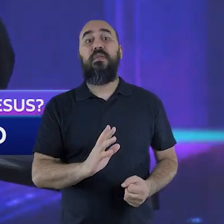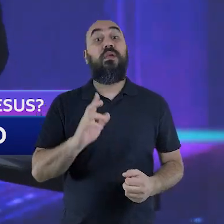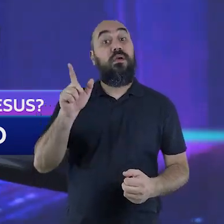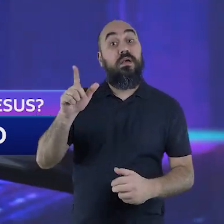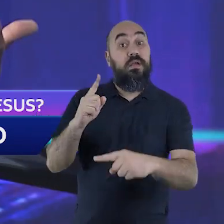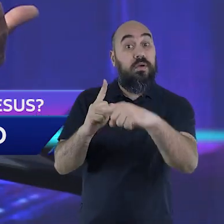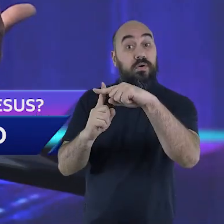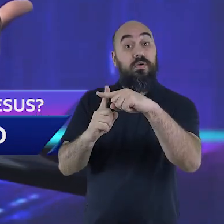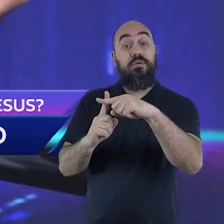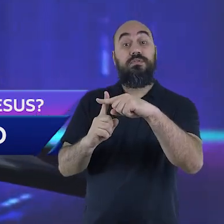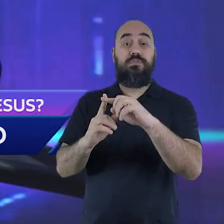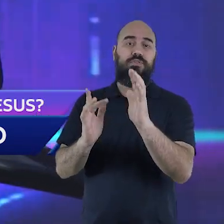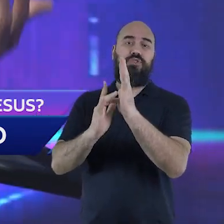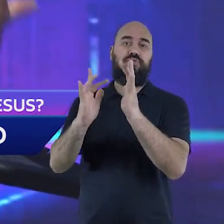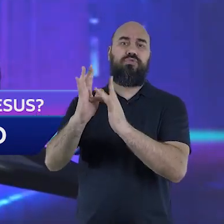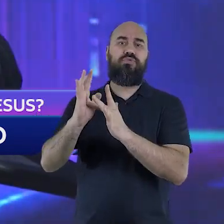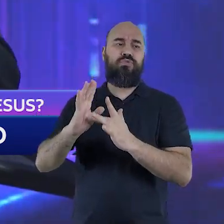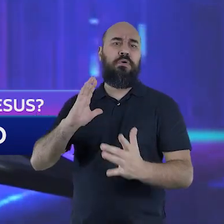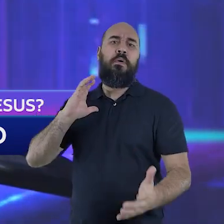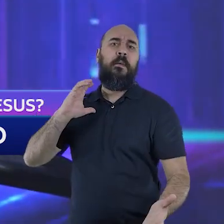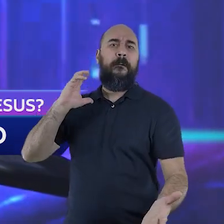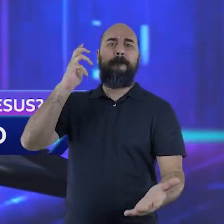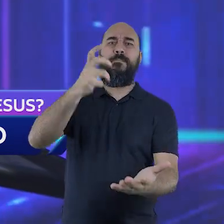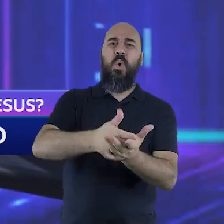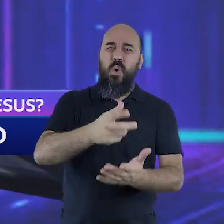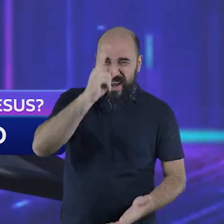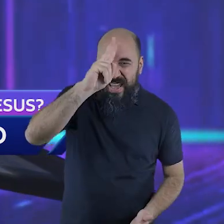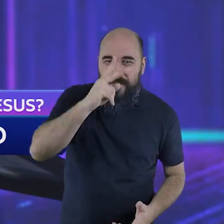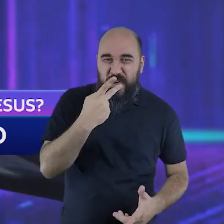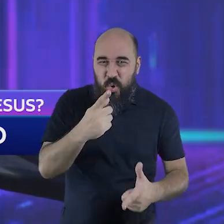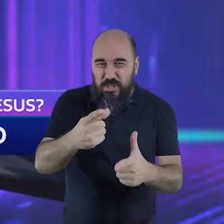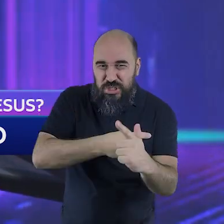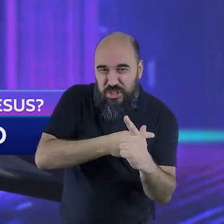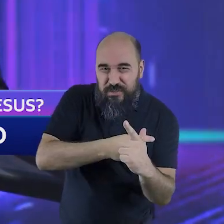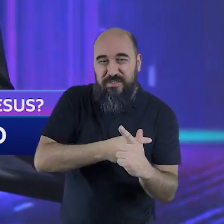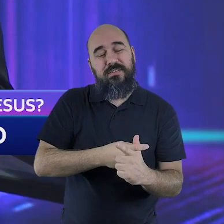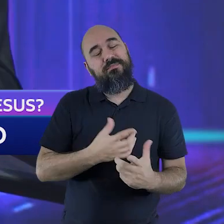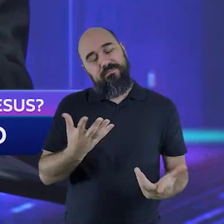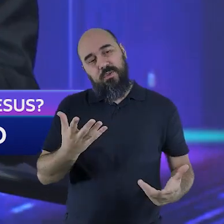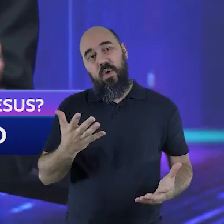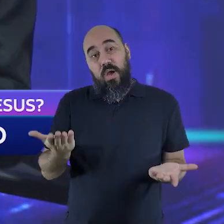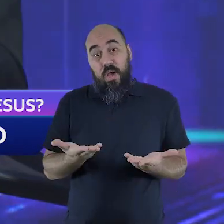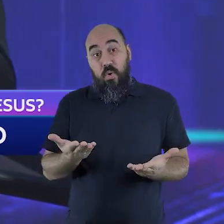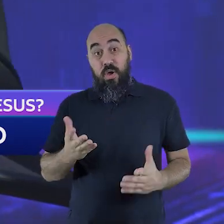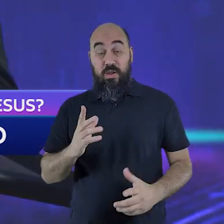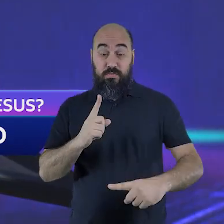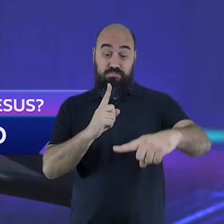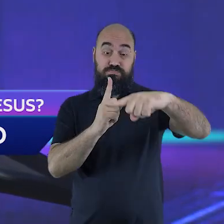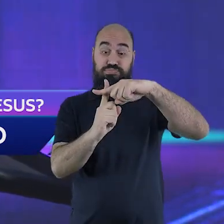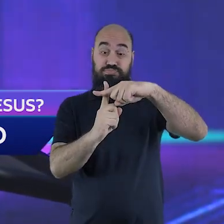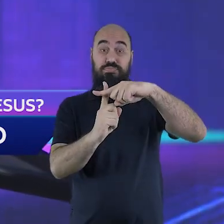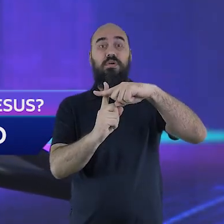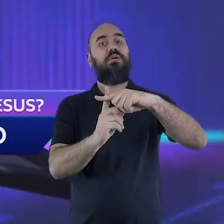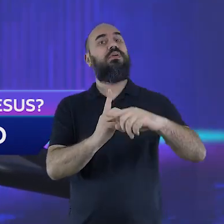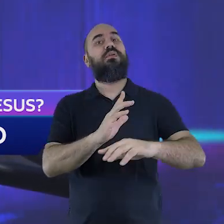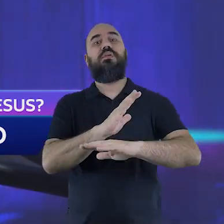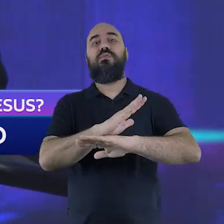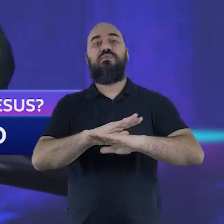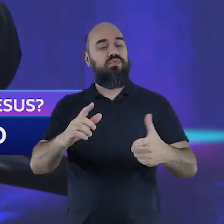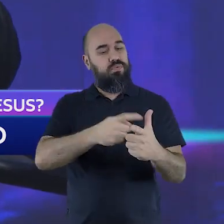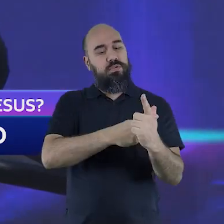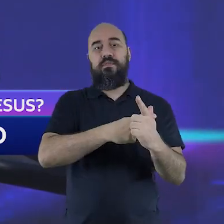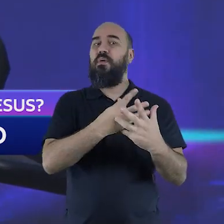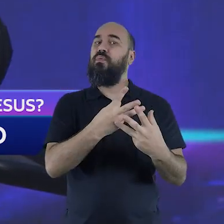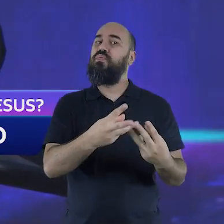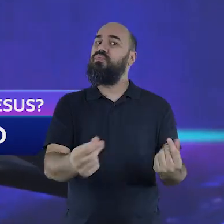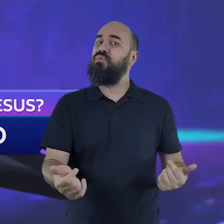completa penalidade de nossa desobediência. O texto de Romanos no capítulo 6 versículo 23 diz que